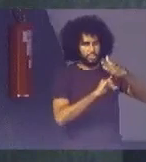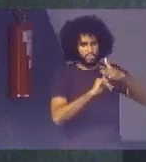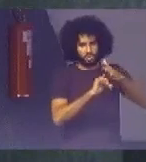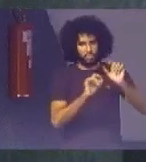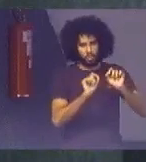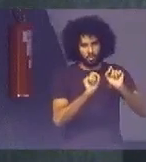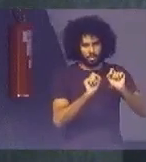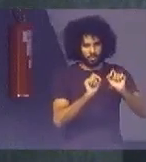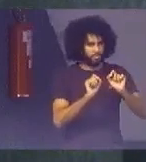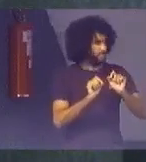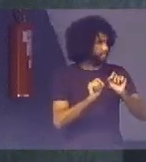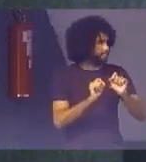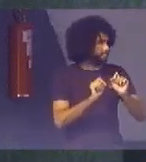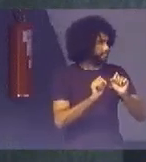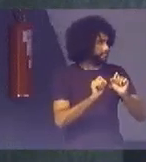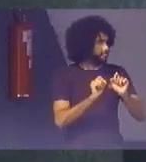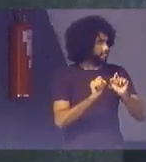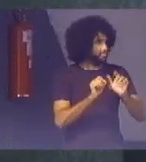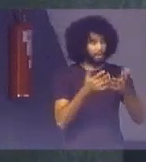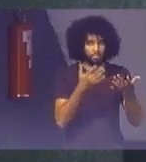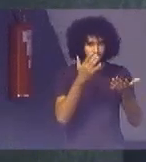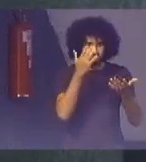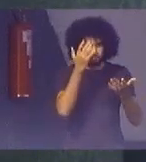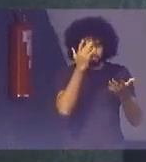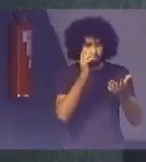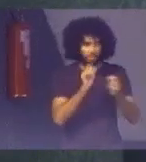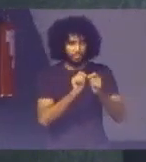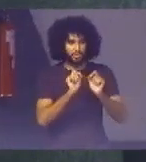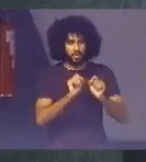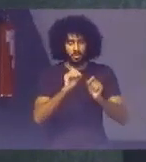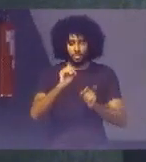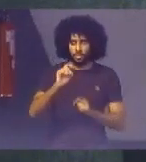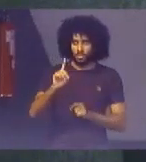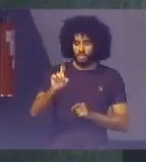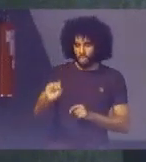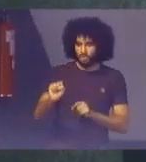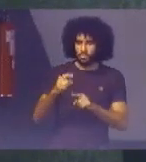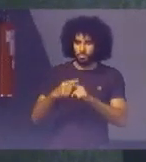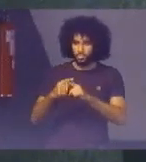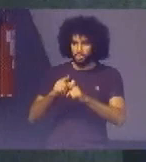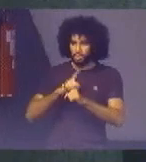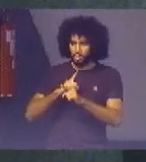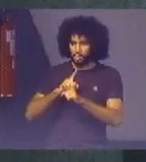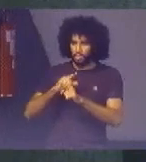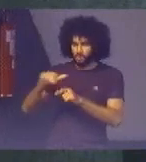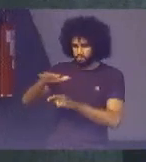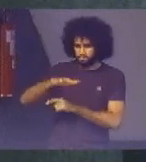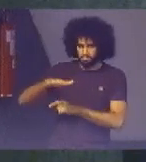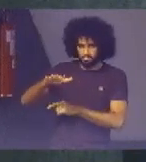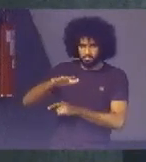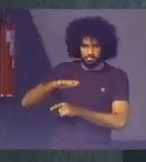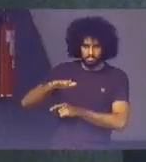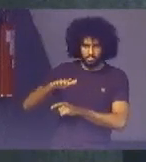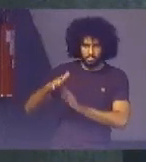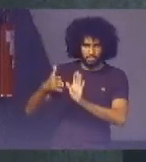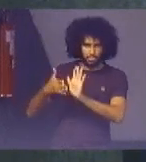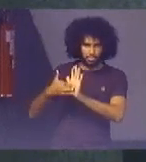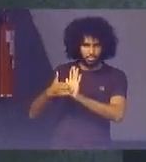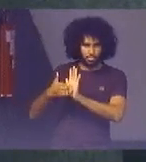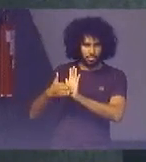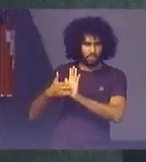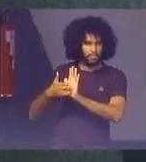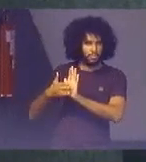não sei o que fazer Em relação Comissão Nacional Dos ODS Porque teve No âmbito Daquela proposta Que